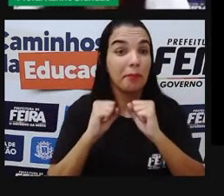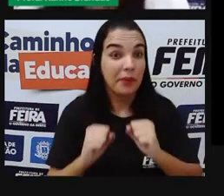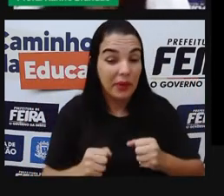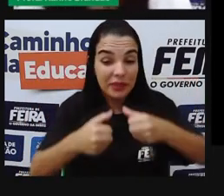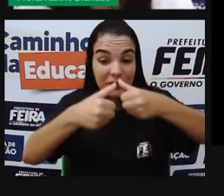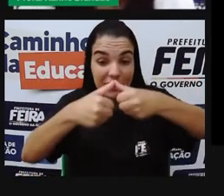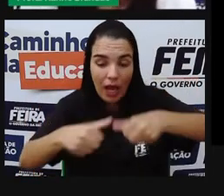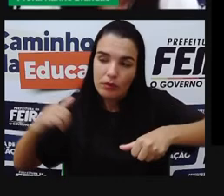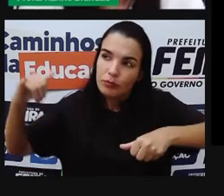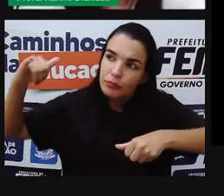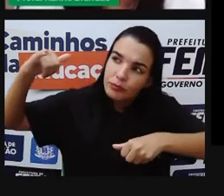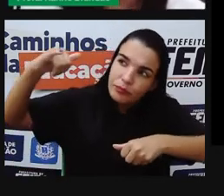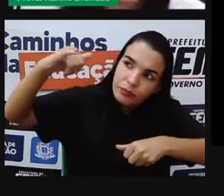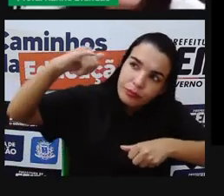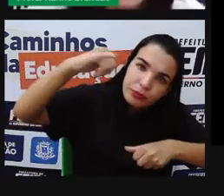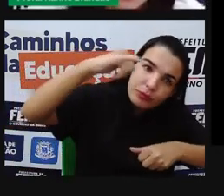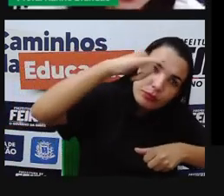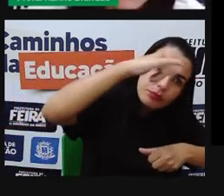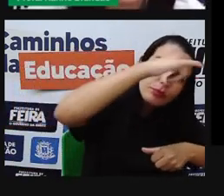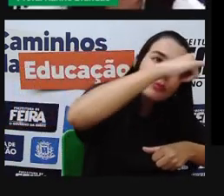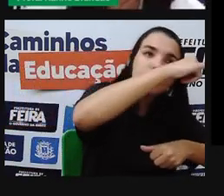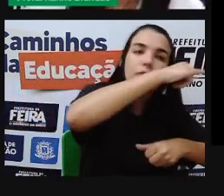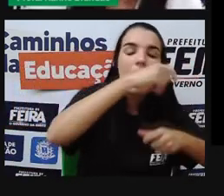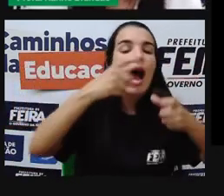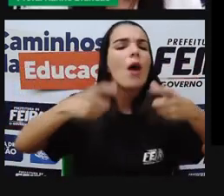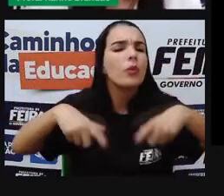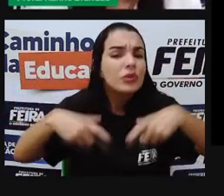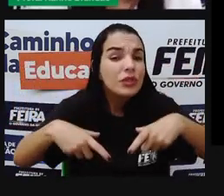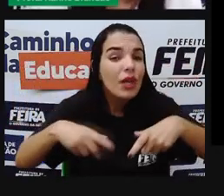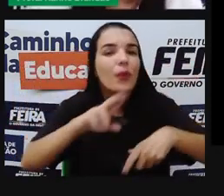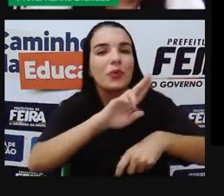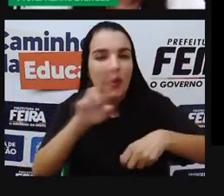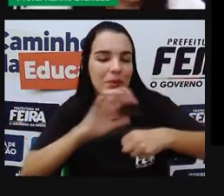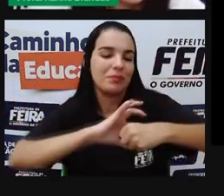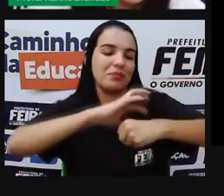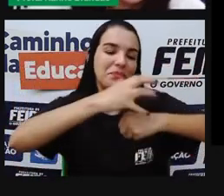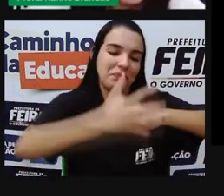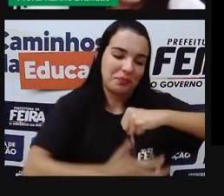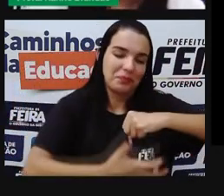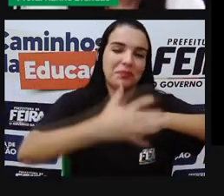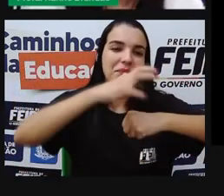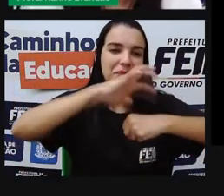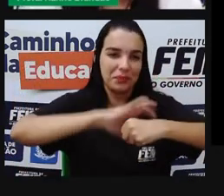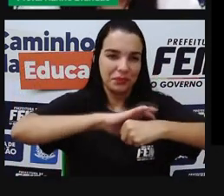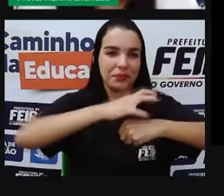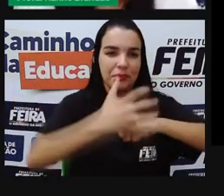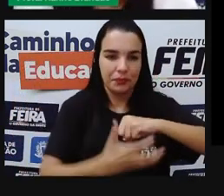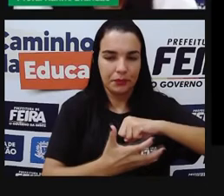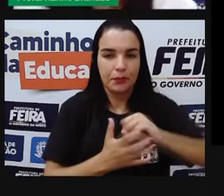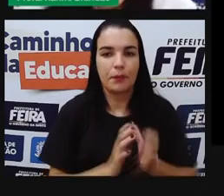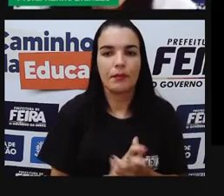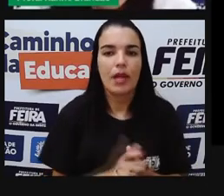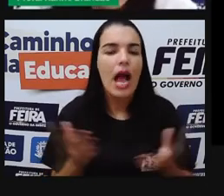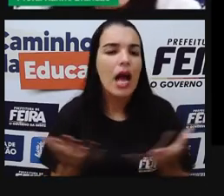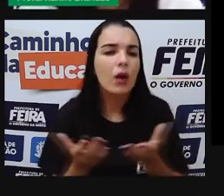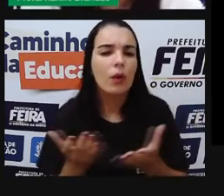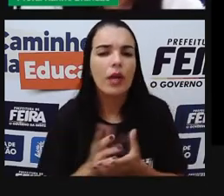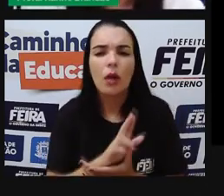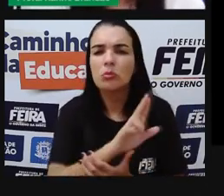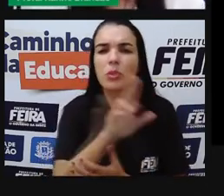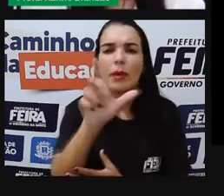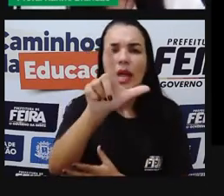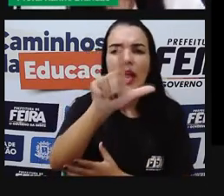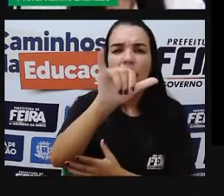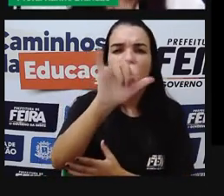nosso planeta, né? Em que região do nosso planeta? Na atmosfera. Tranquilo? E a litosfera, Pró? A